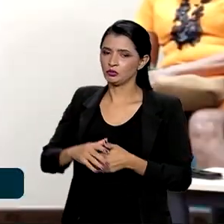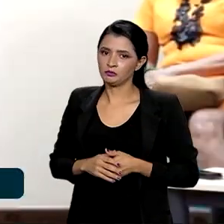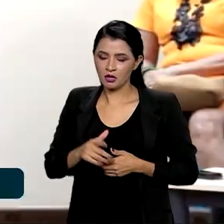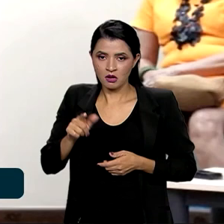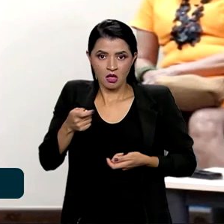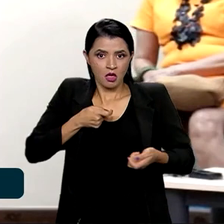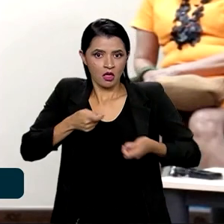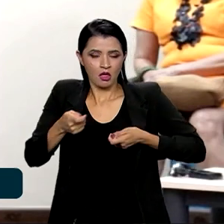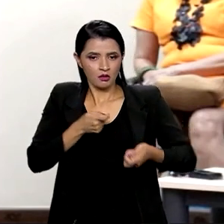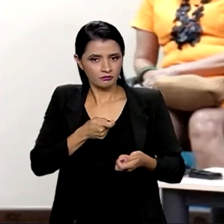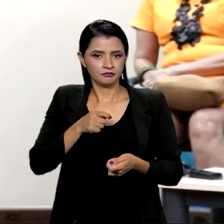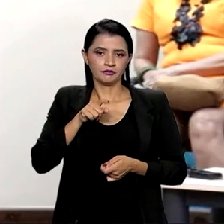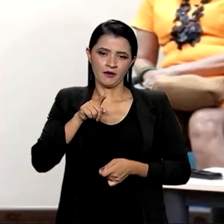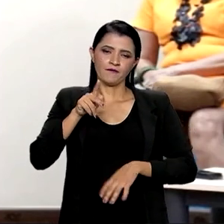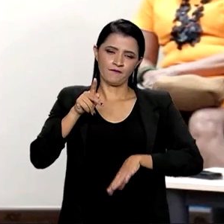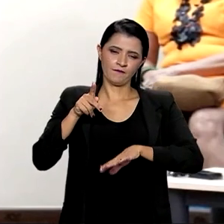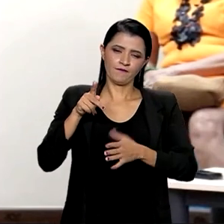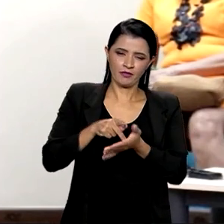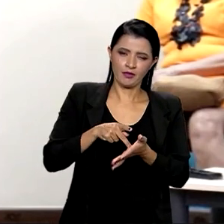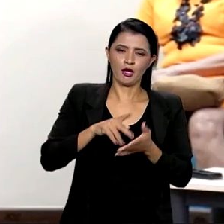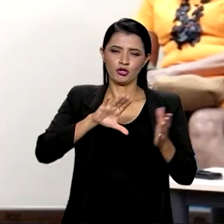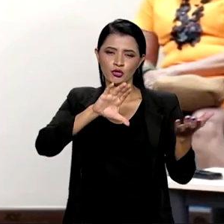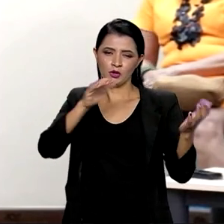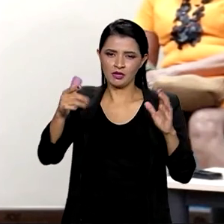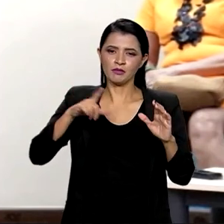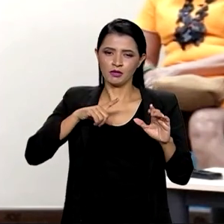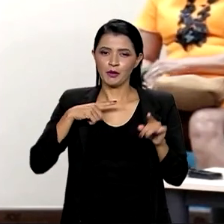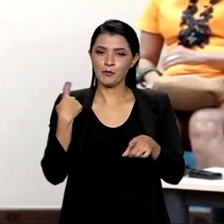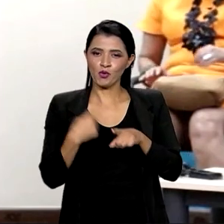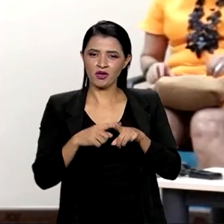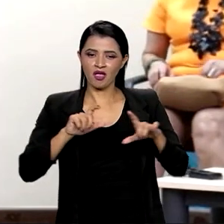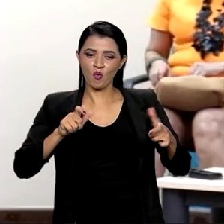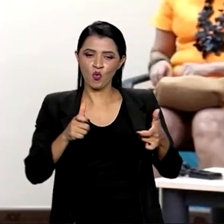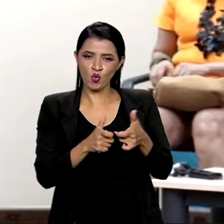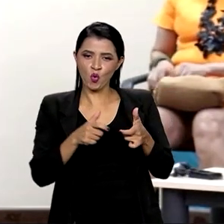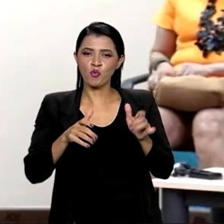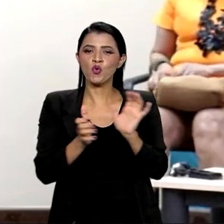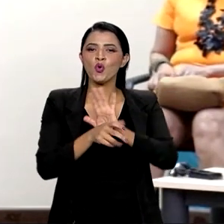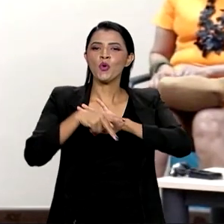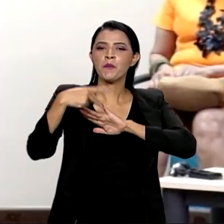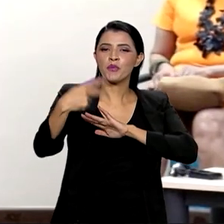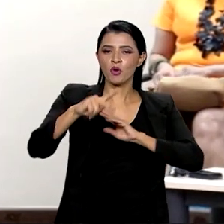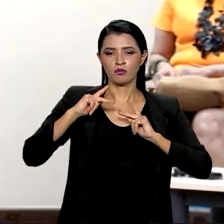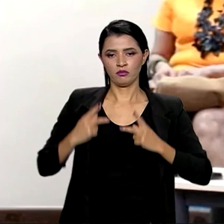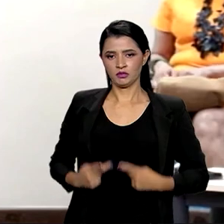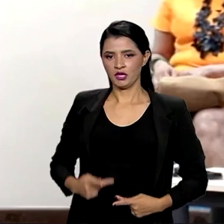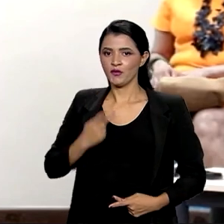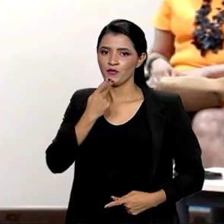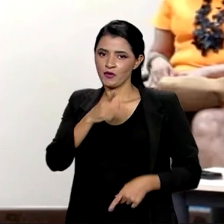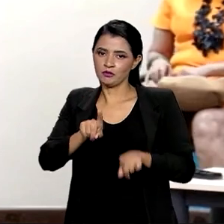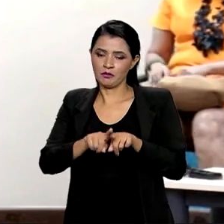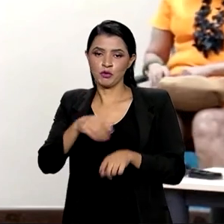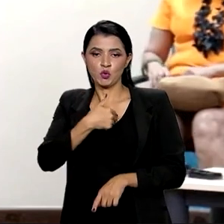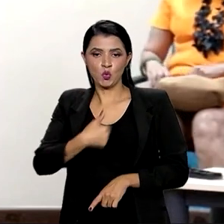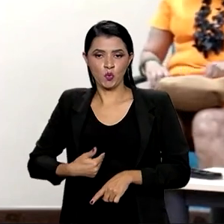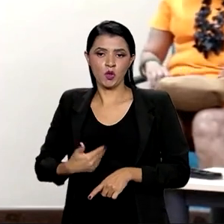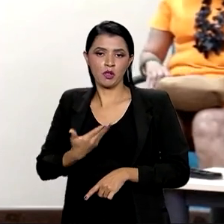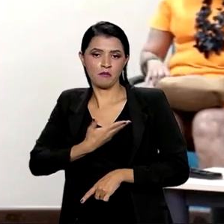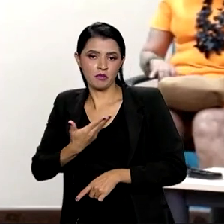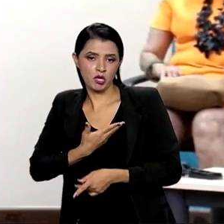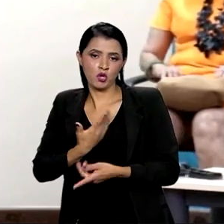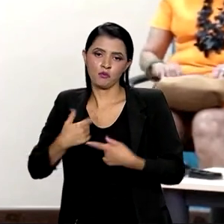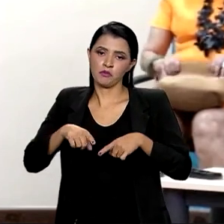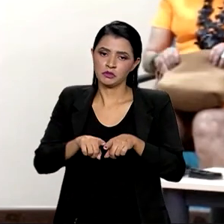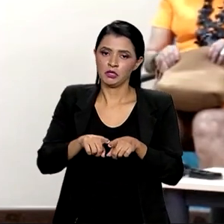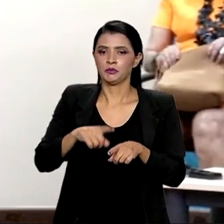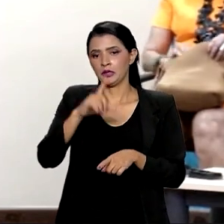o fundo do clima só existe, porque existe uma parte da humanidade, e aqui falo de alguns governos amigos e parceiros, como a Alemanha, a